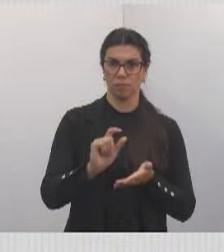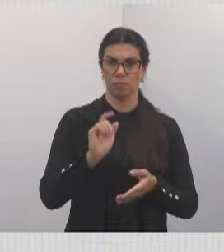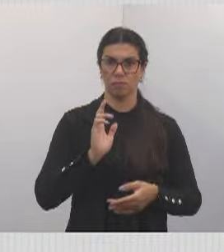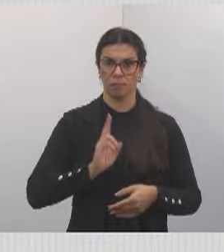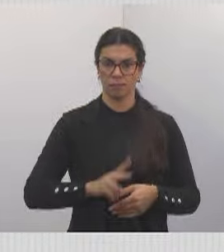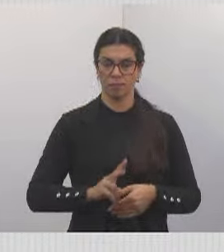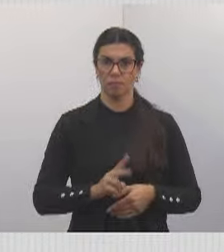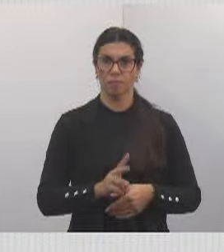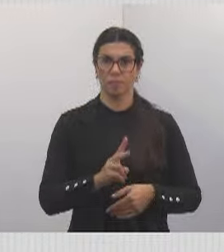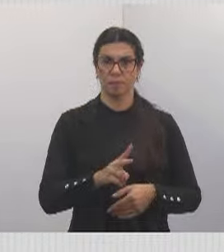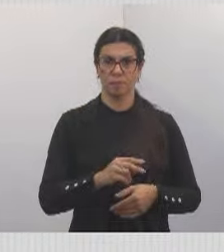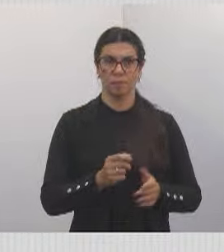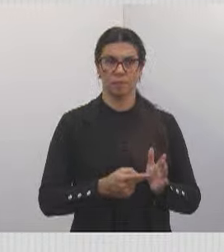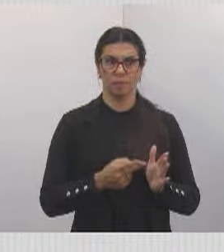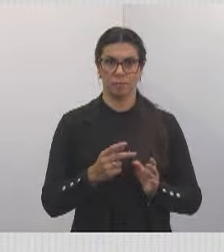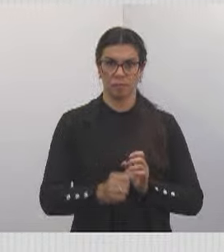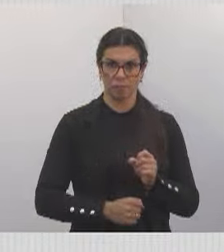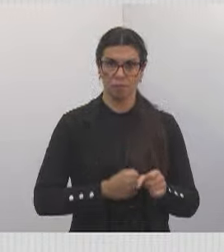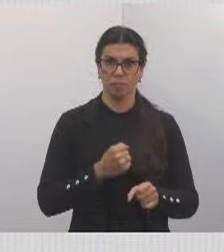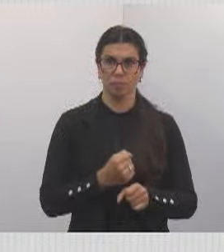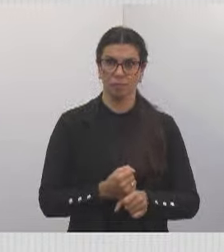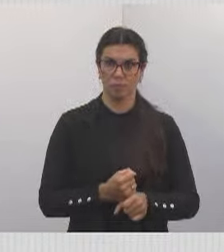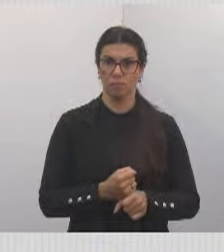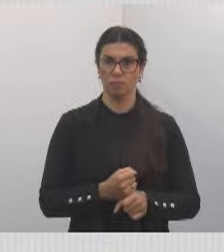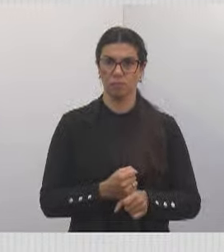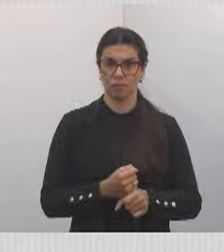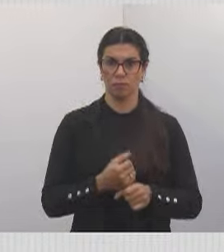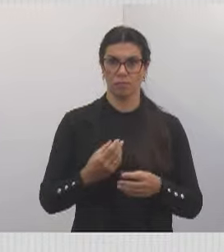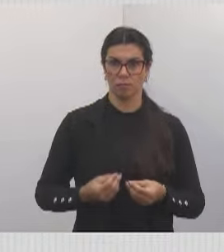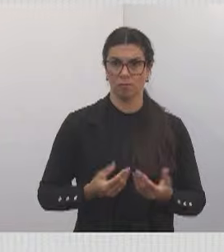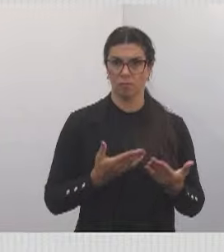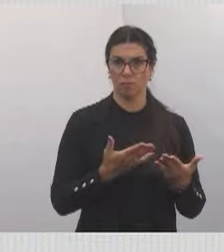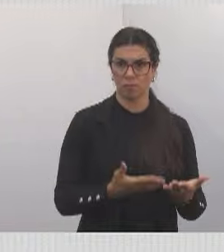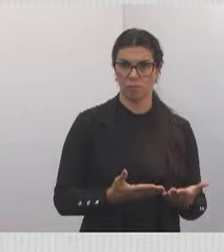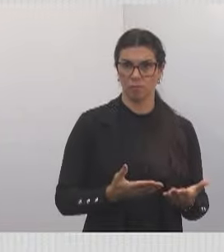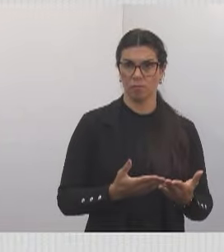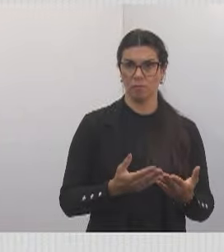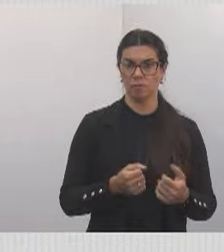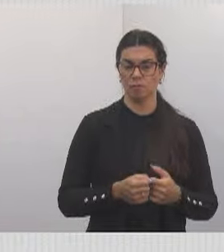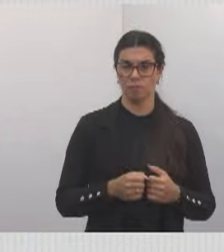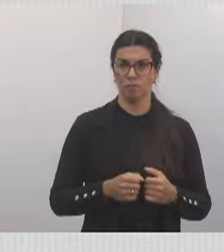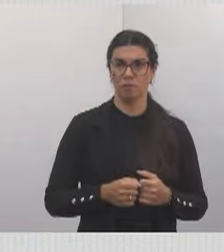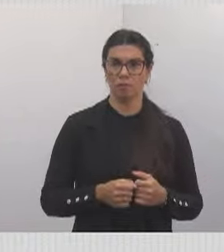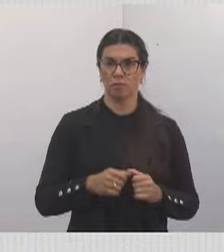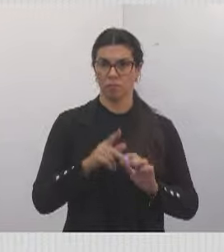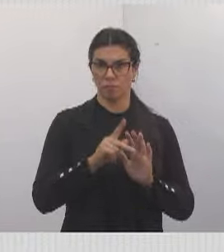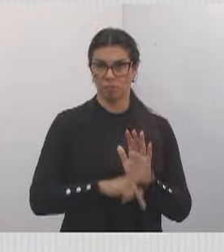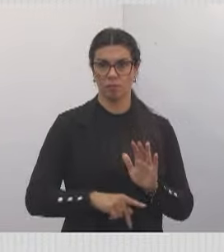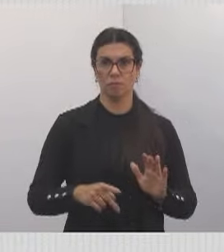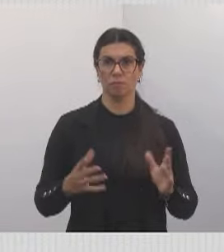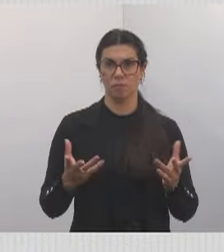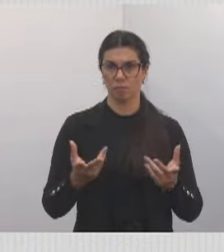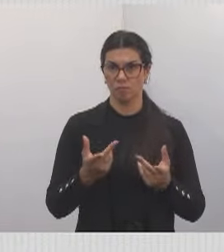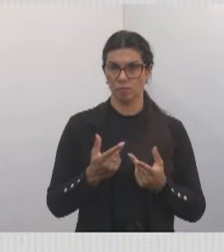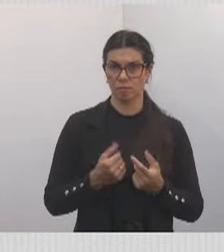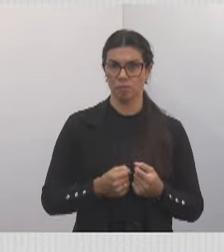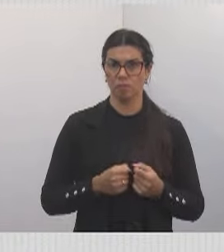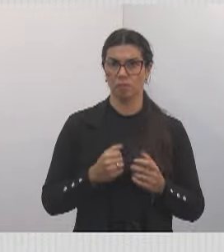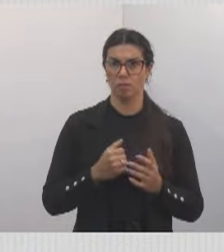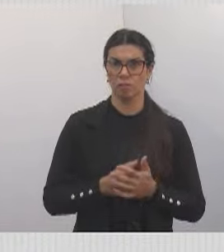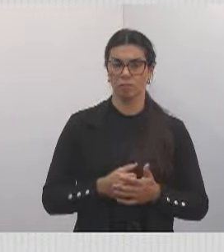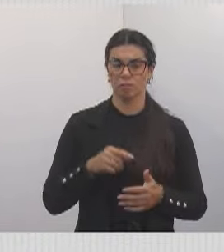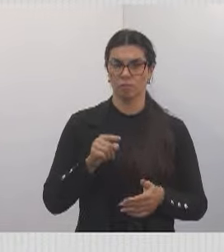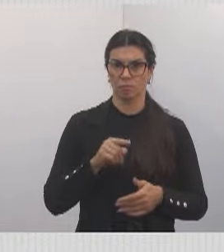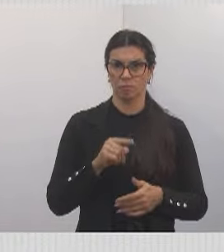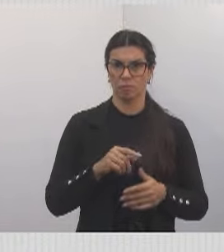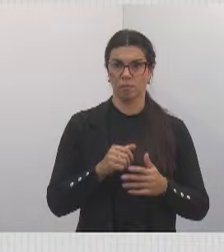que eu mando emenda para eles dedicar. Uma obra muito bonita, que tem como uma mensagem, ajude